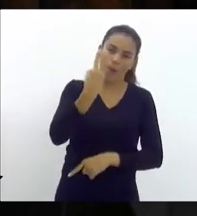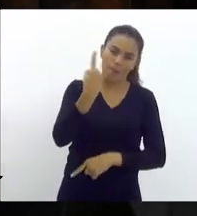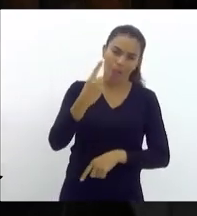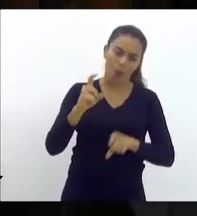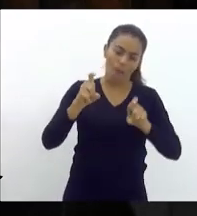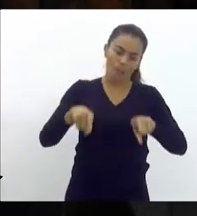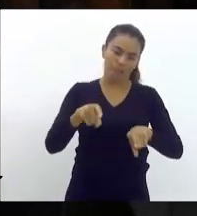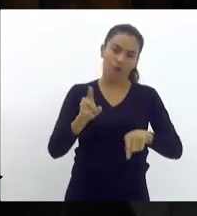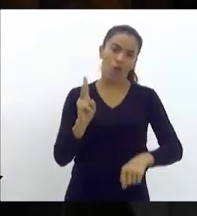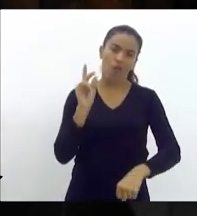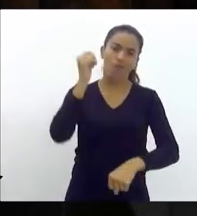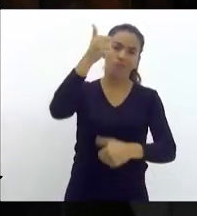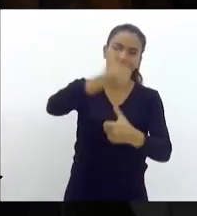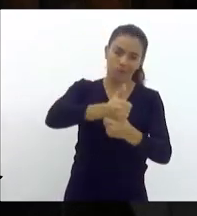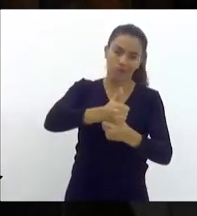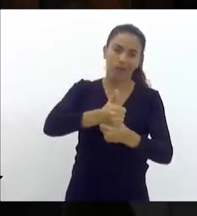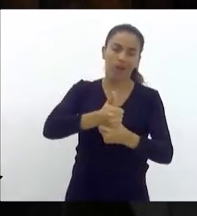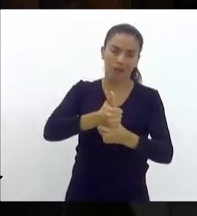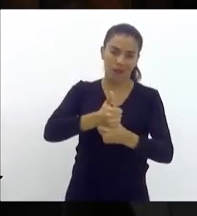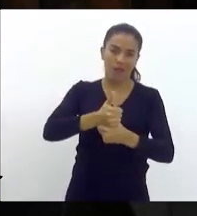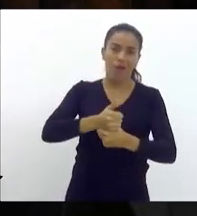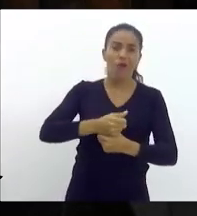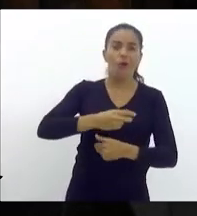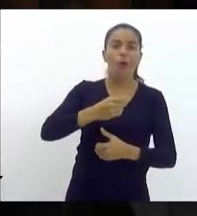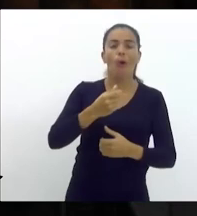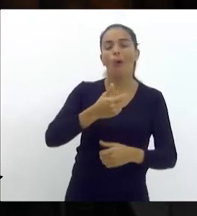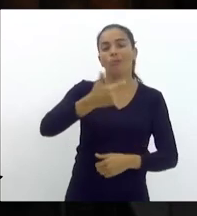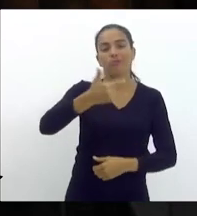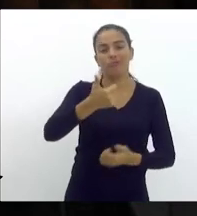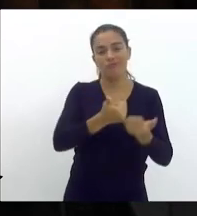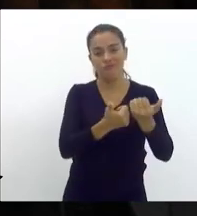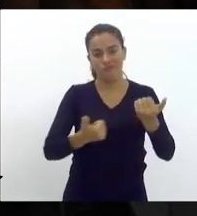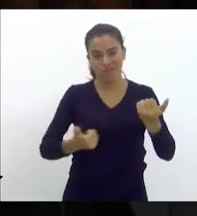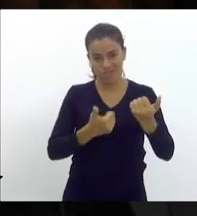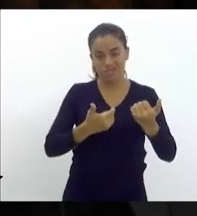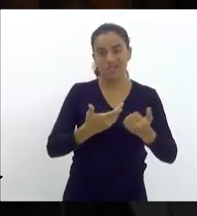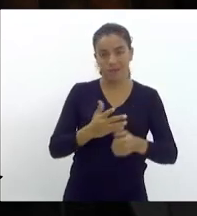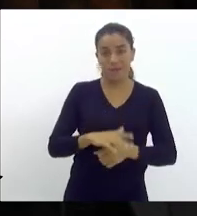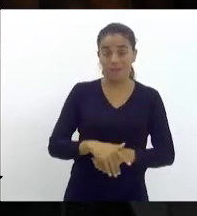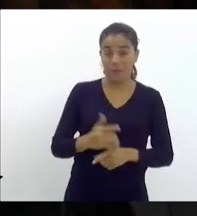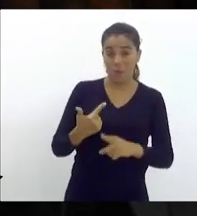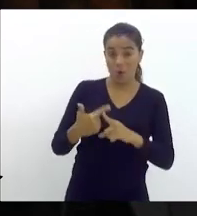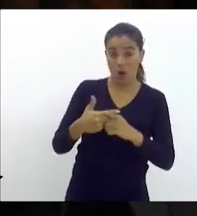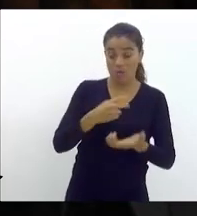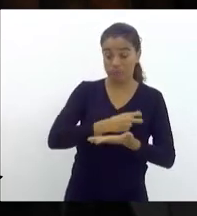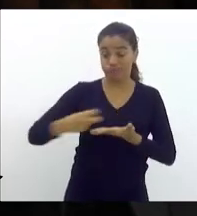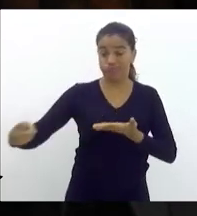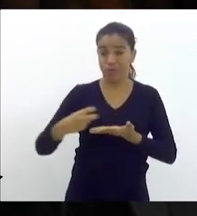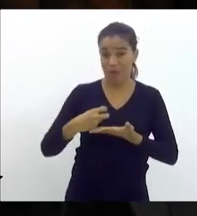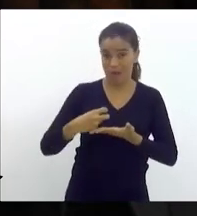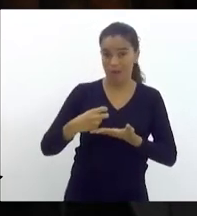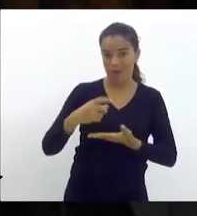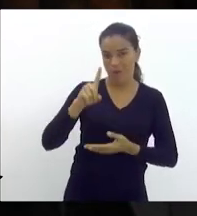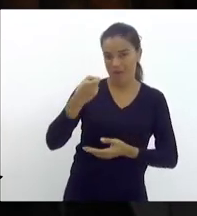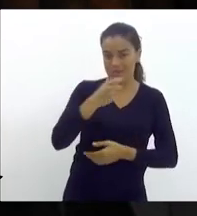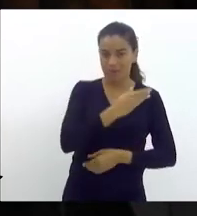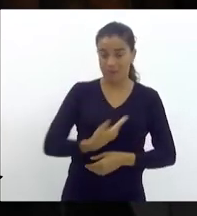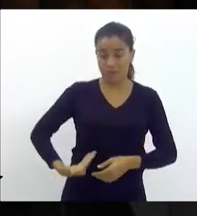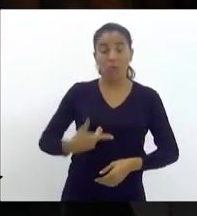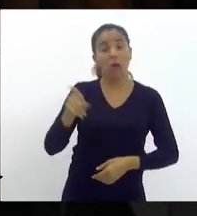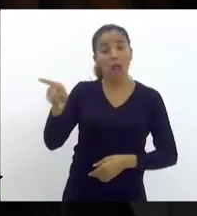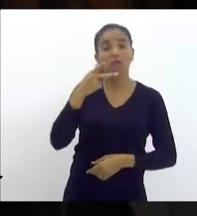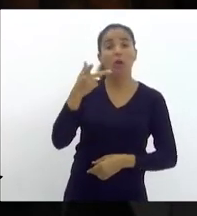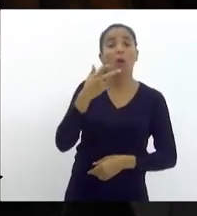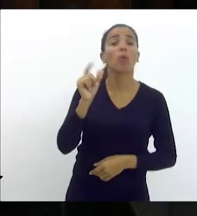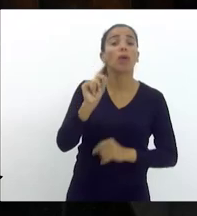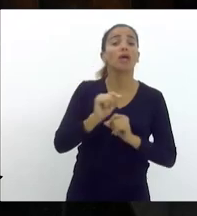sabe bem a vossa excelência, que ele assumiu como vice a vaga do cassado Wilson Witzel, ele dizia sobre a questão